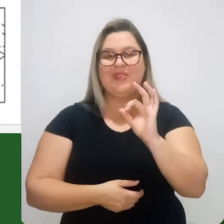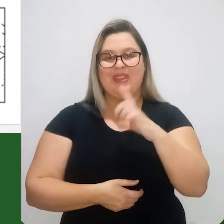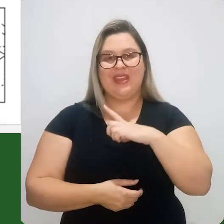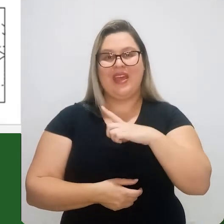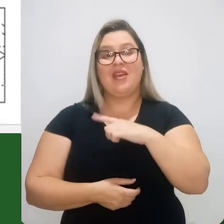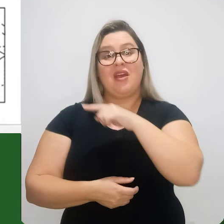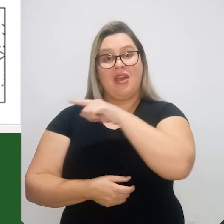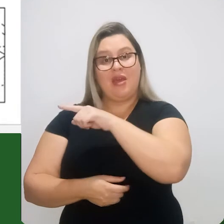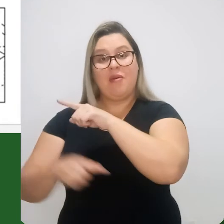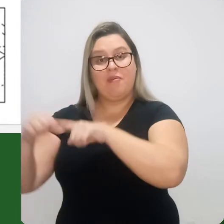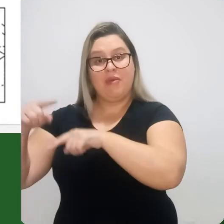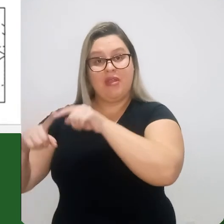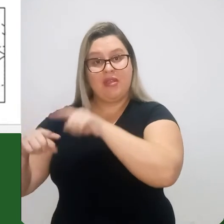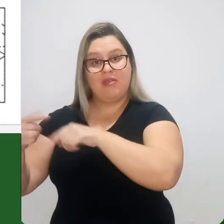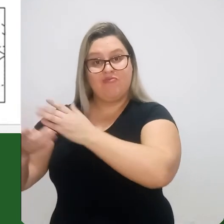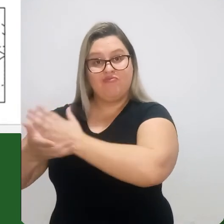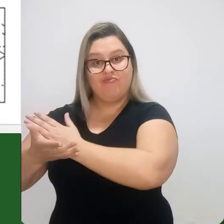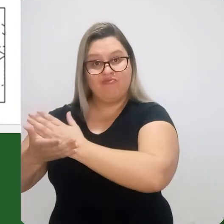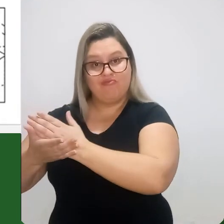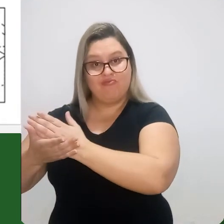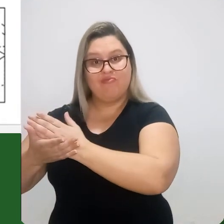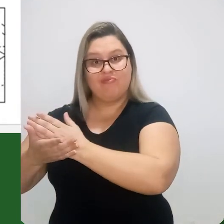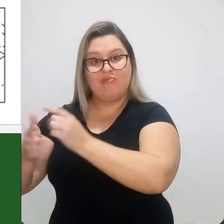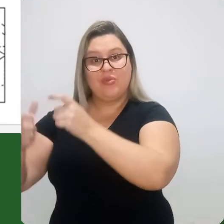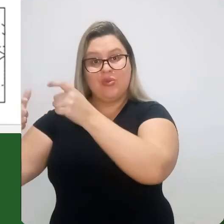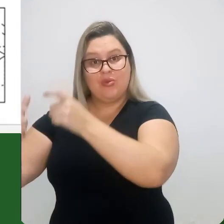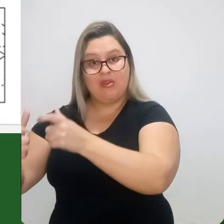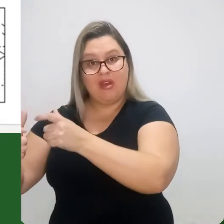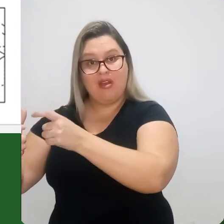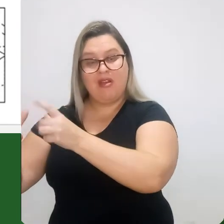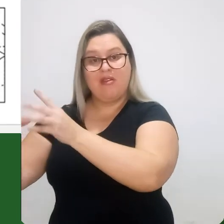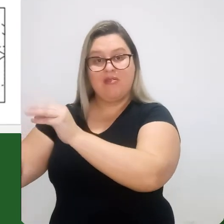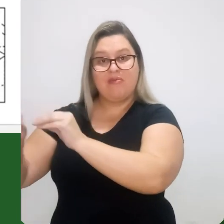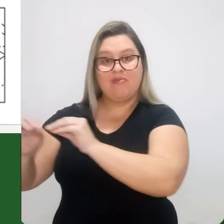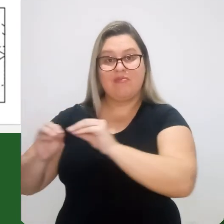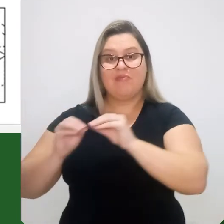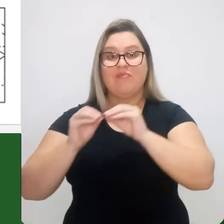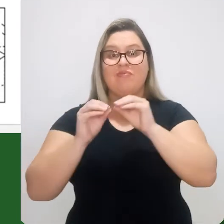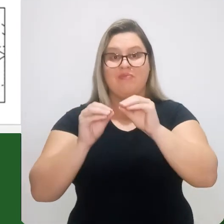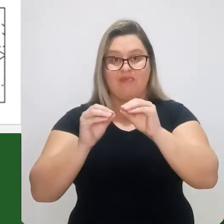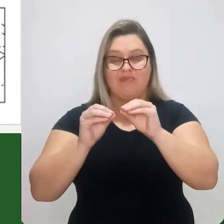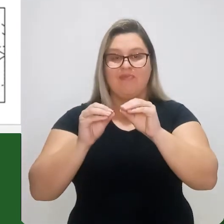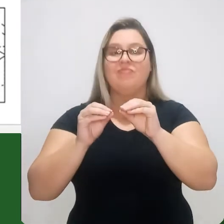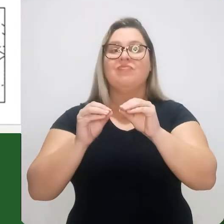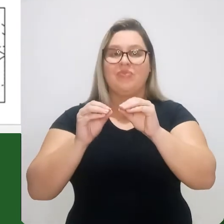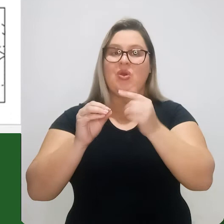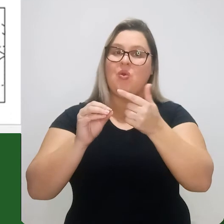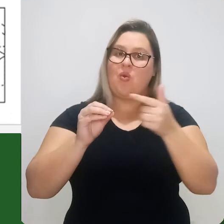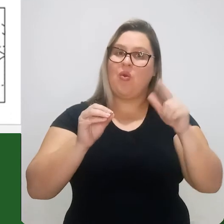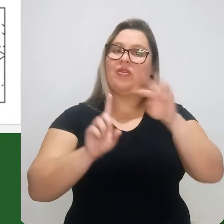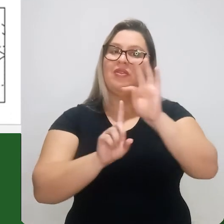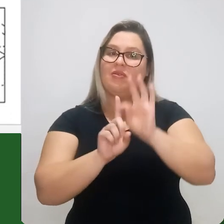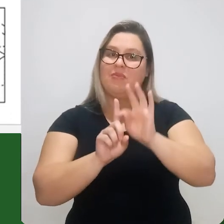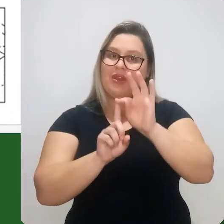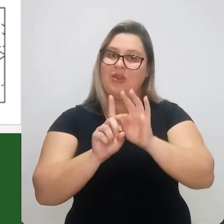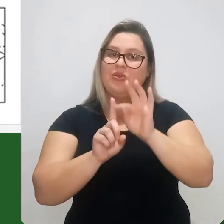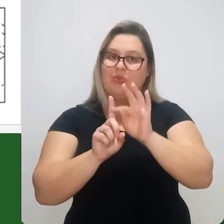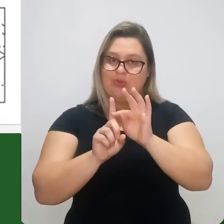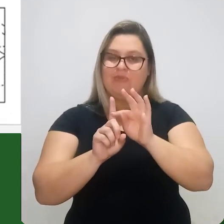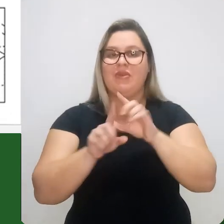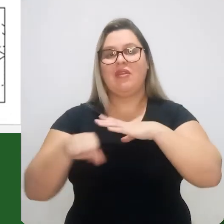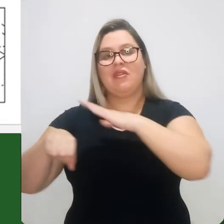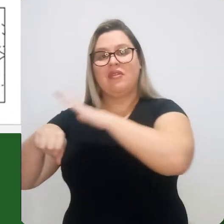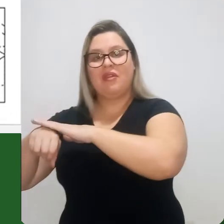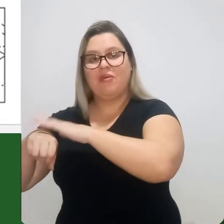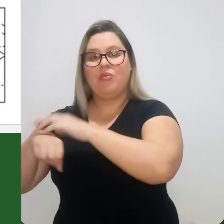graus. Então tiramos o material do estado inicial e colocamos no estado a aproximadamente 700 graus. Então nós vamos